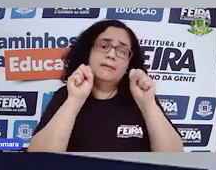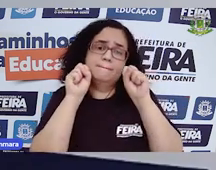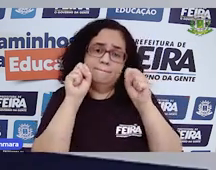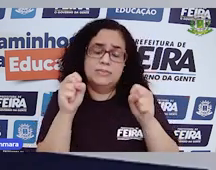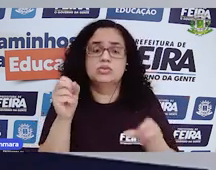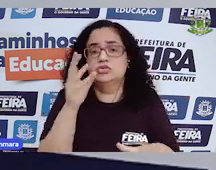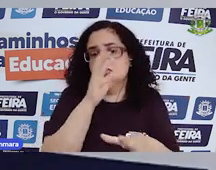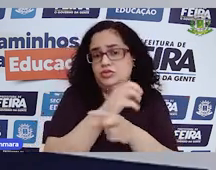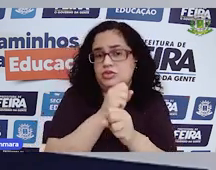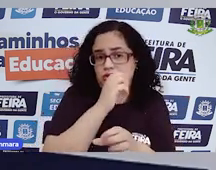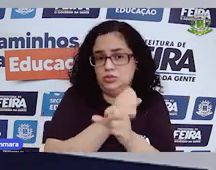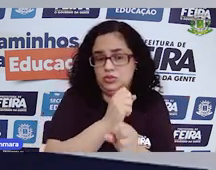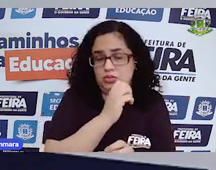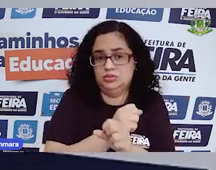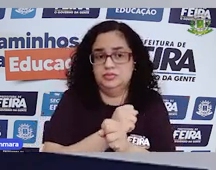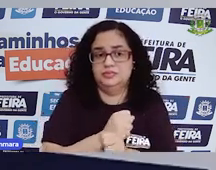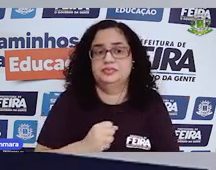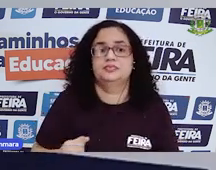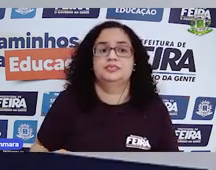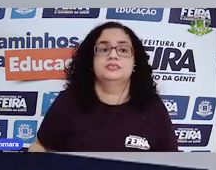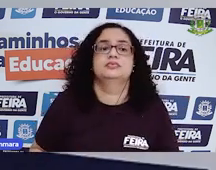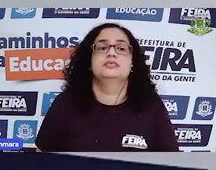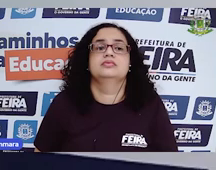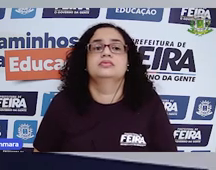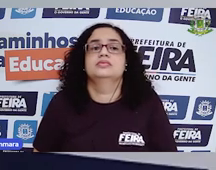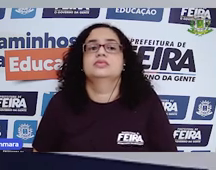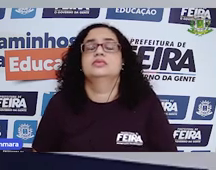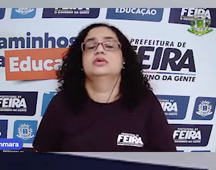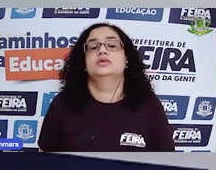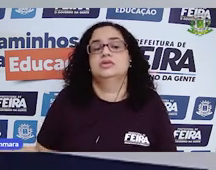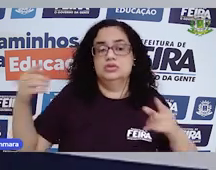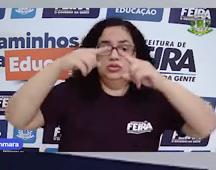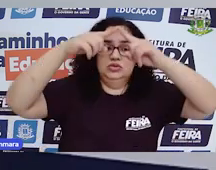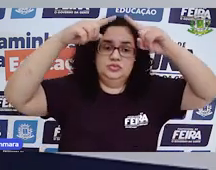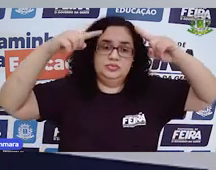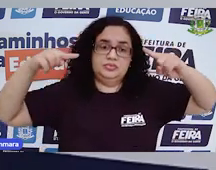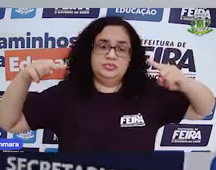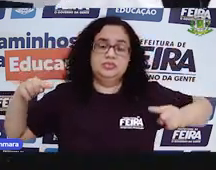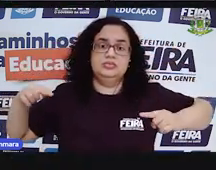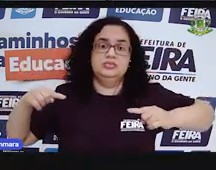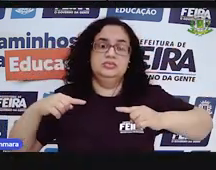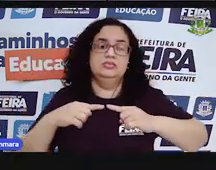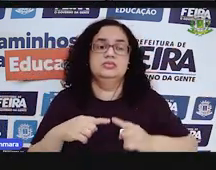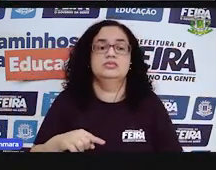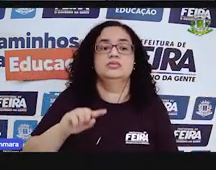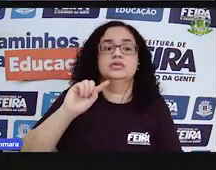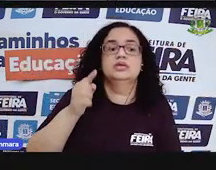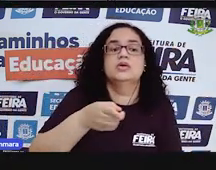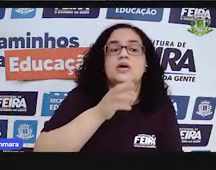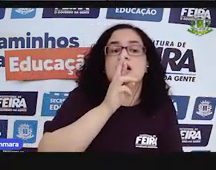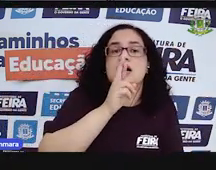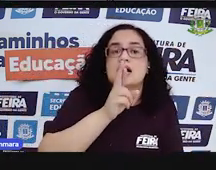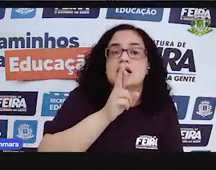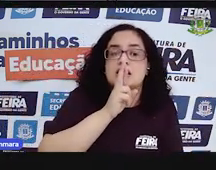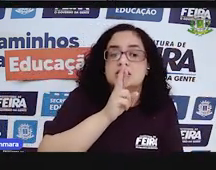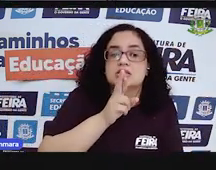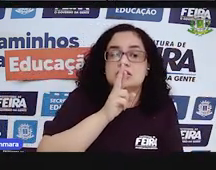fazer em uma calculadora, né? Chega nesse retângulozinho aqui, clica e digita a sua resposta.